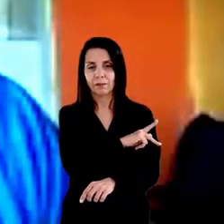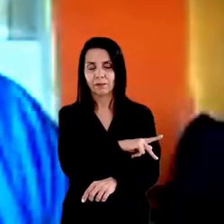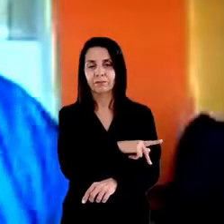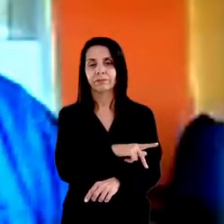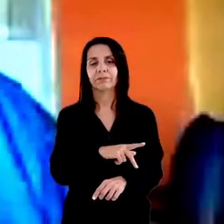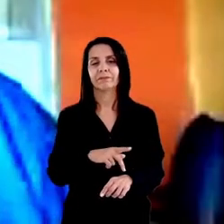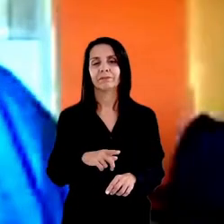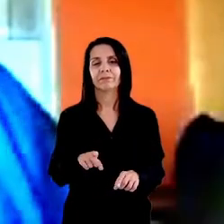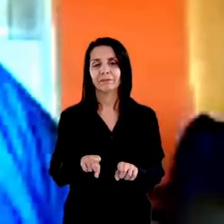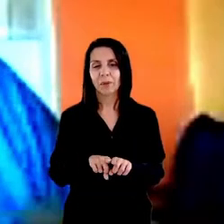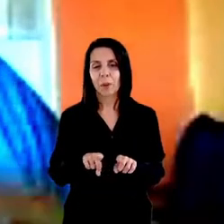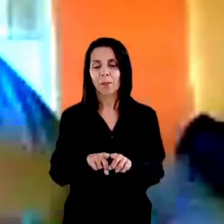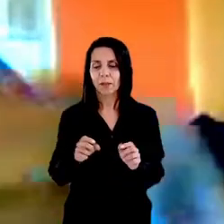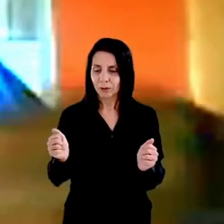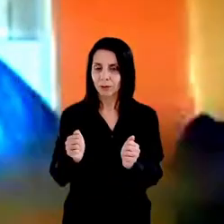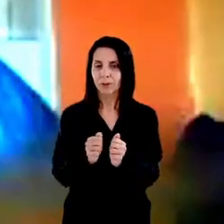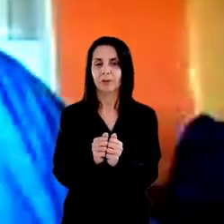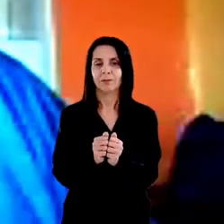este GT com a gente